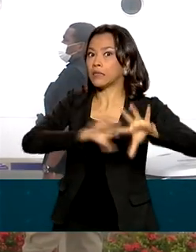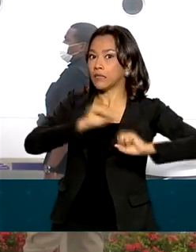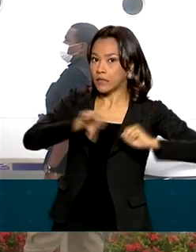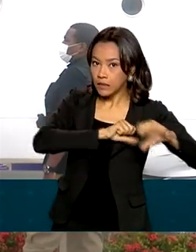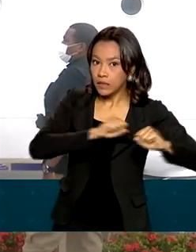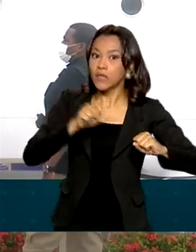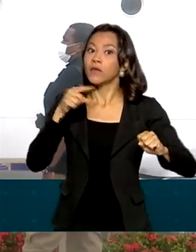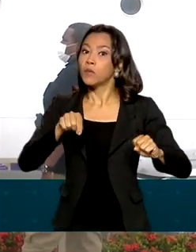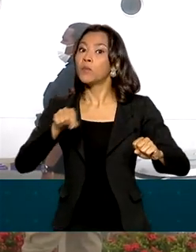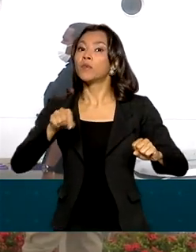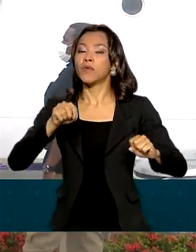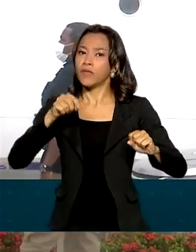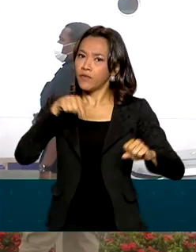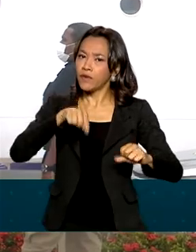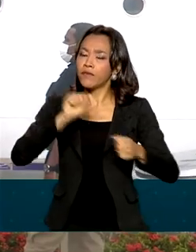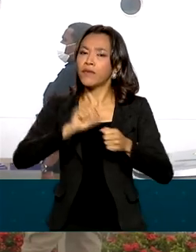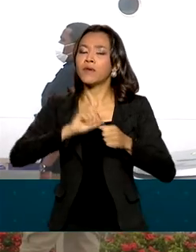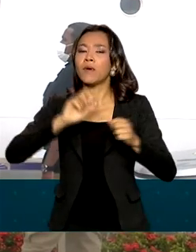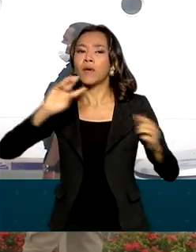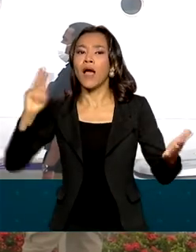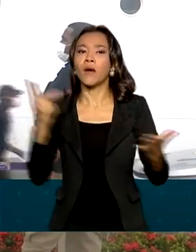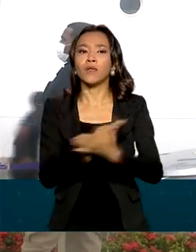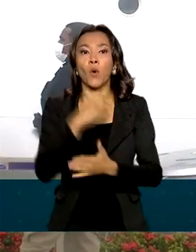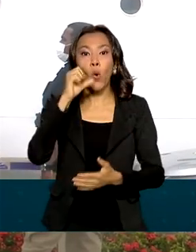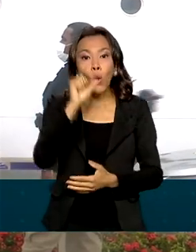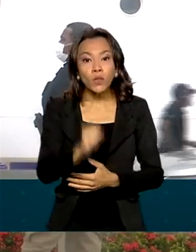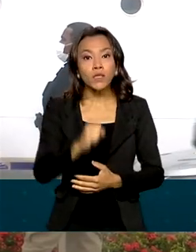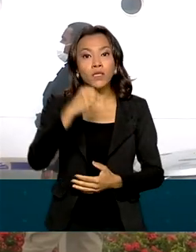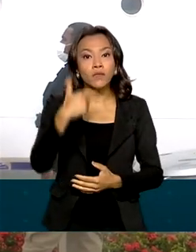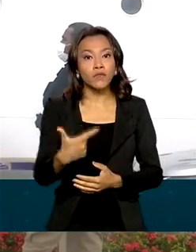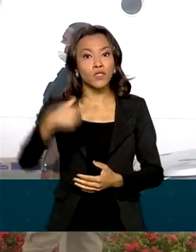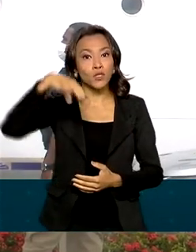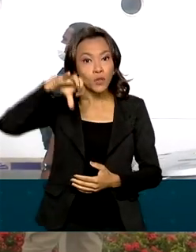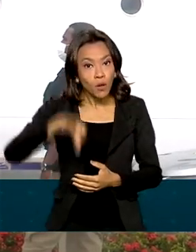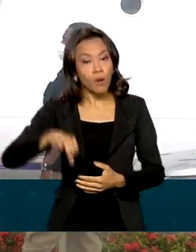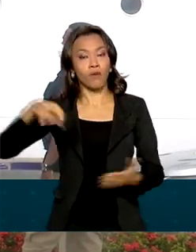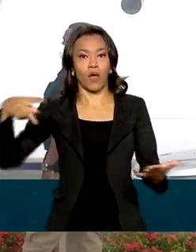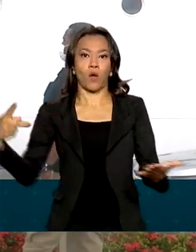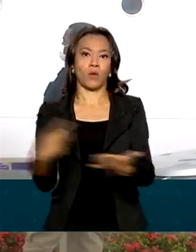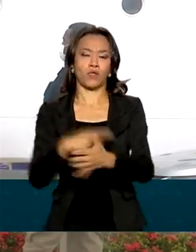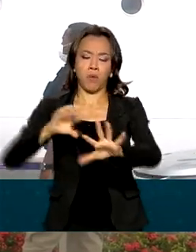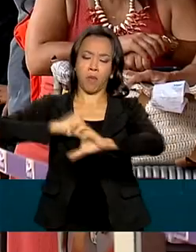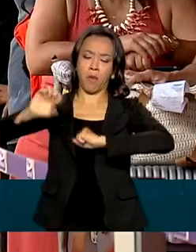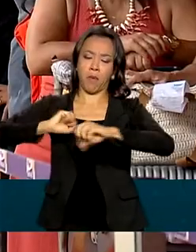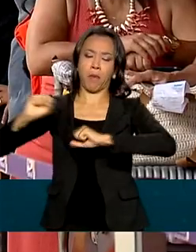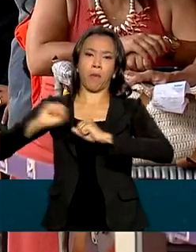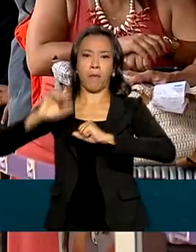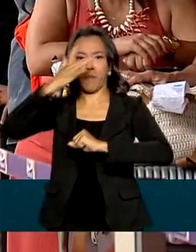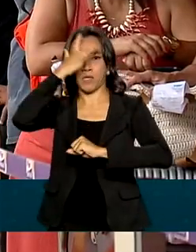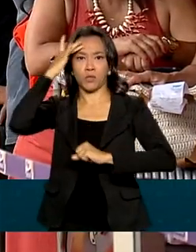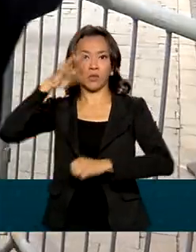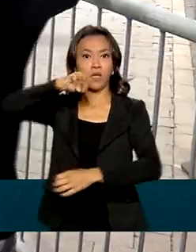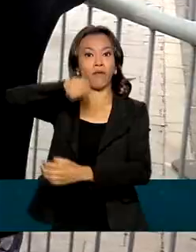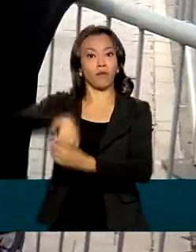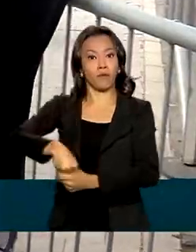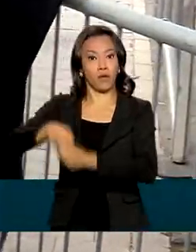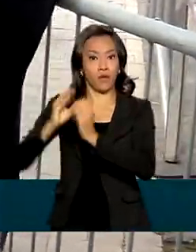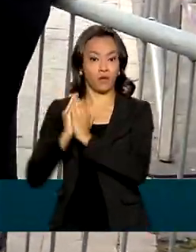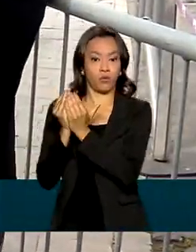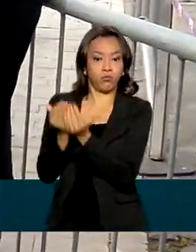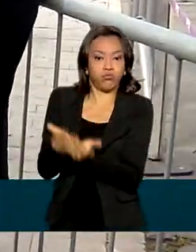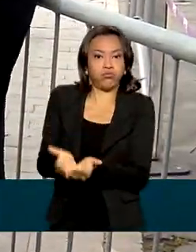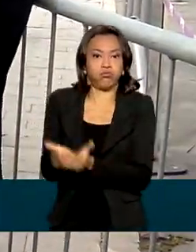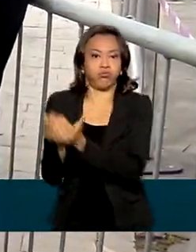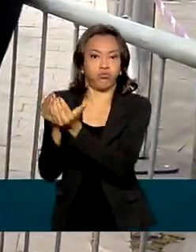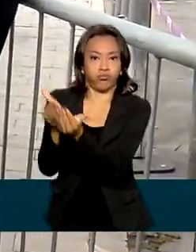após a incidência de 829 casos de coronavírus em passageiros e tripulantes nos